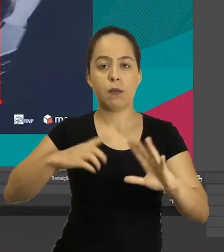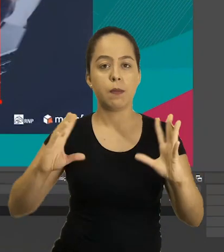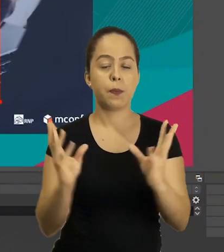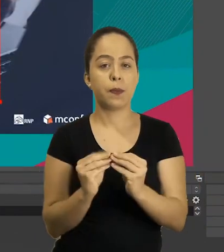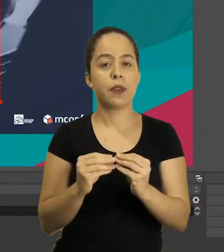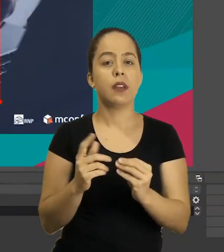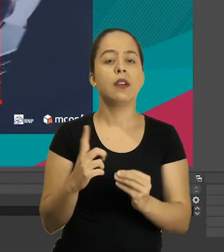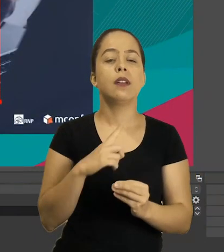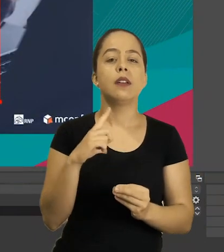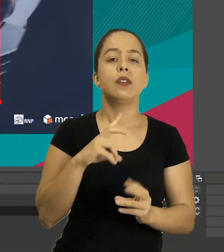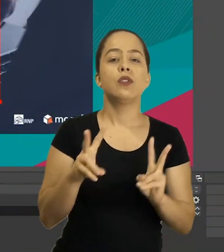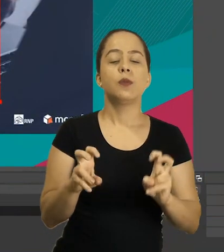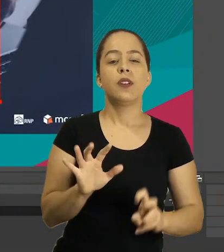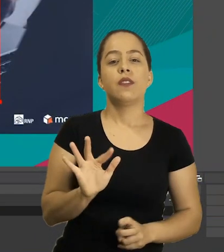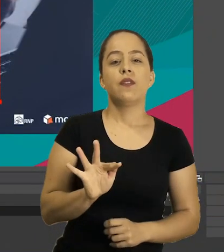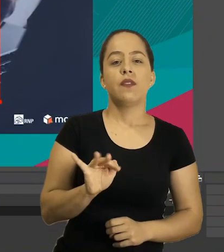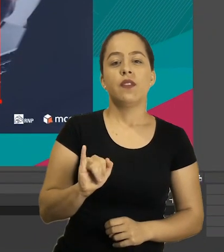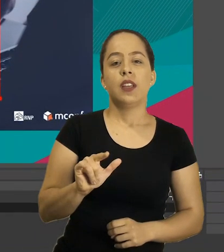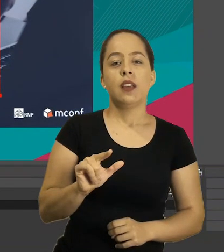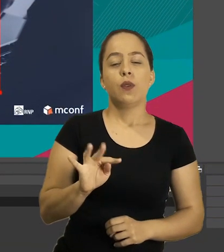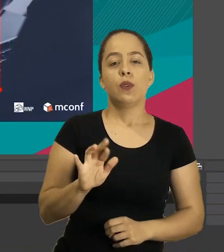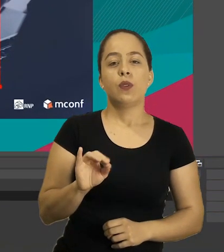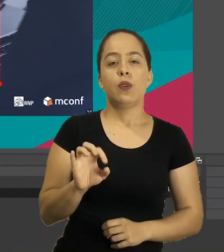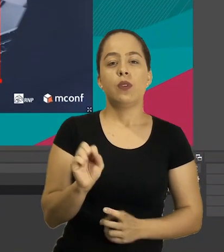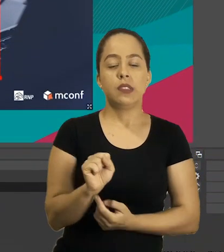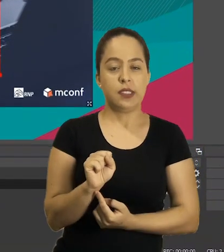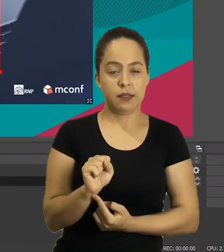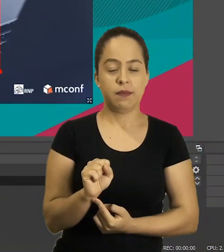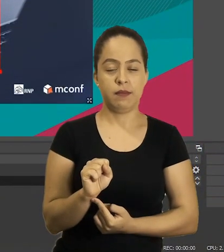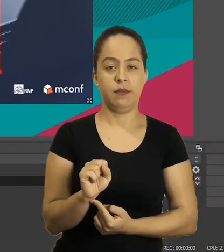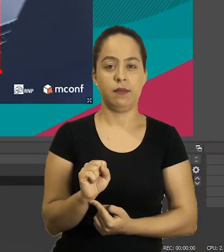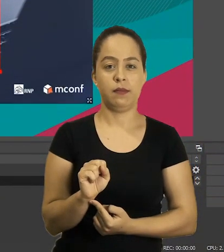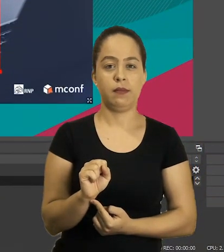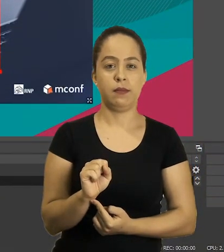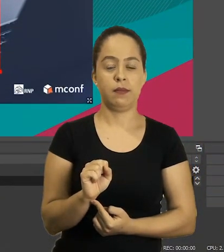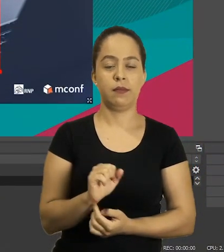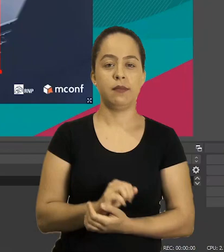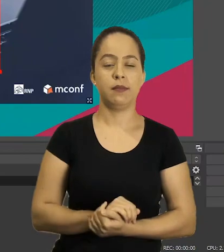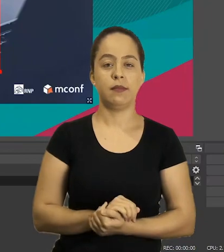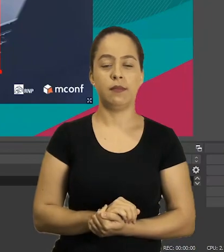fecha a janela venho aqui na opção de filtros